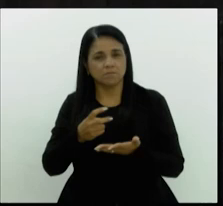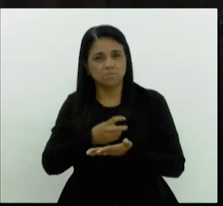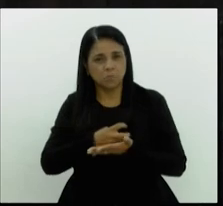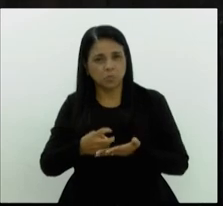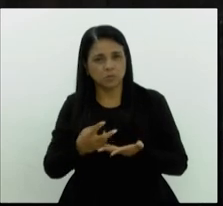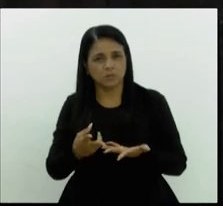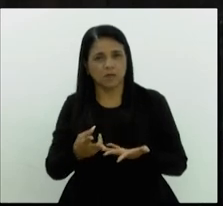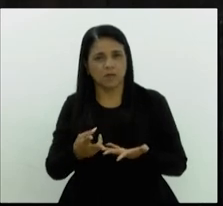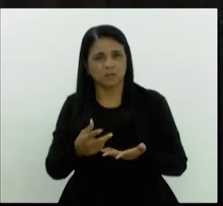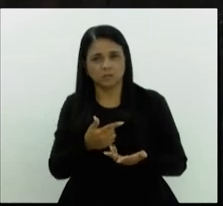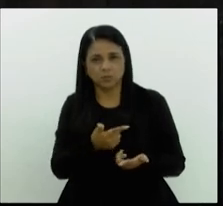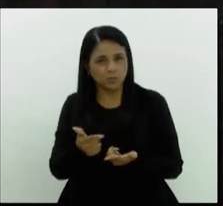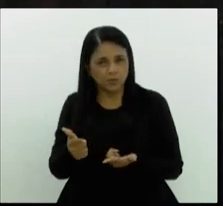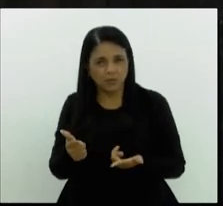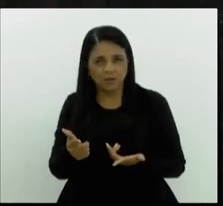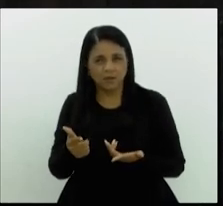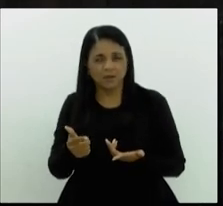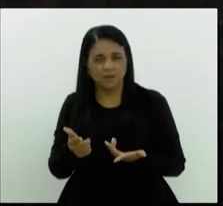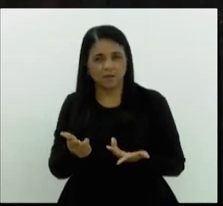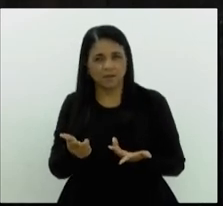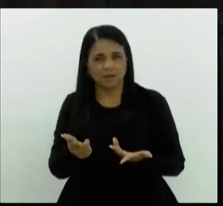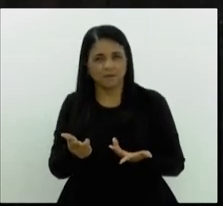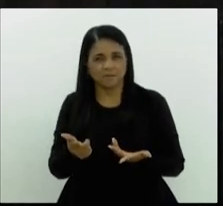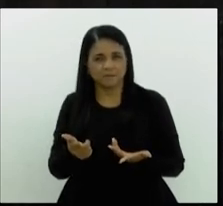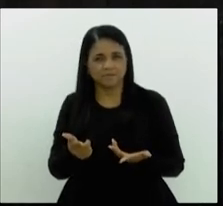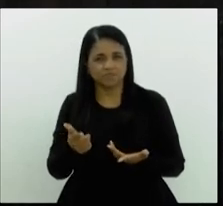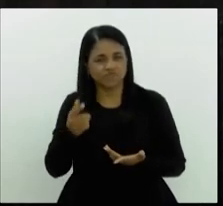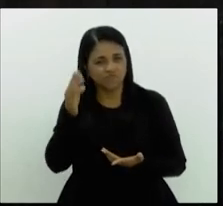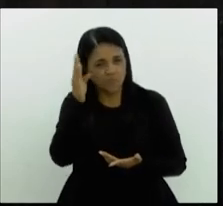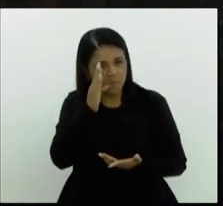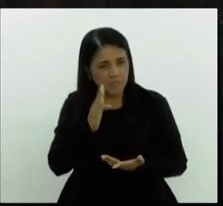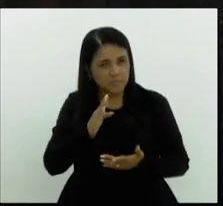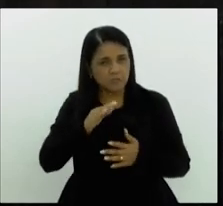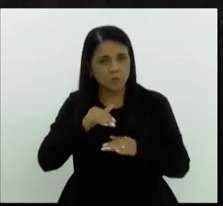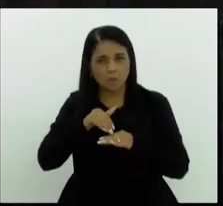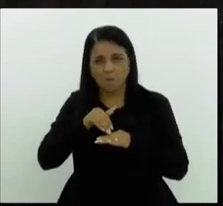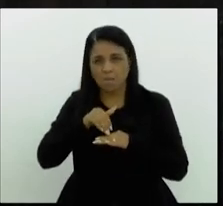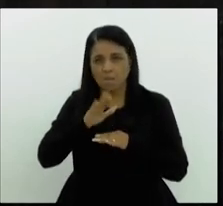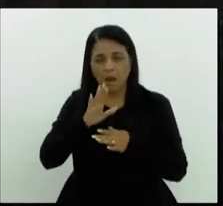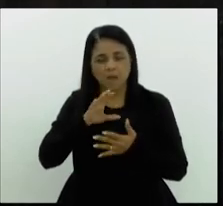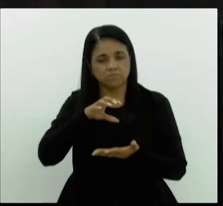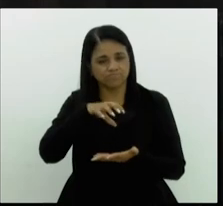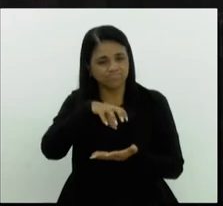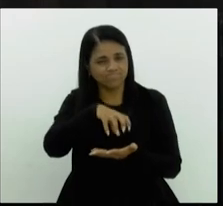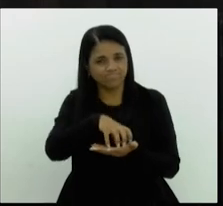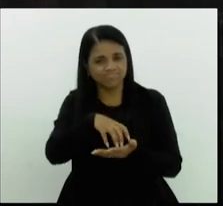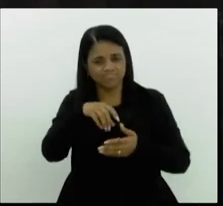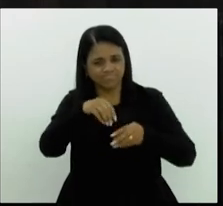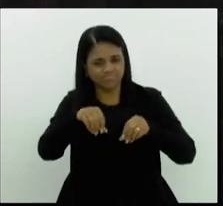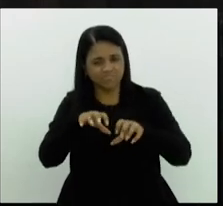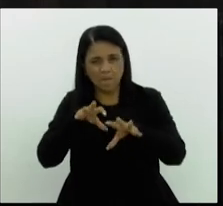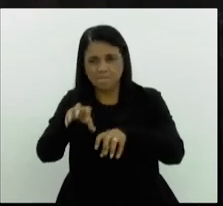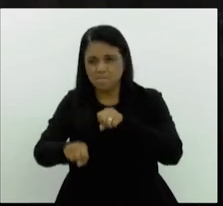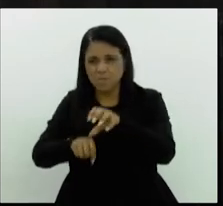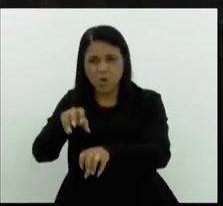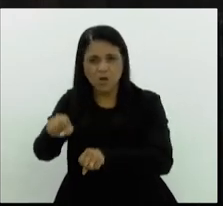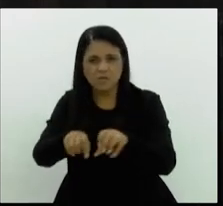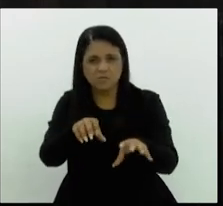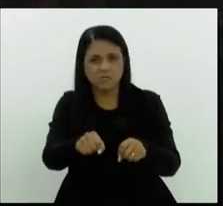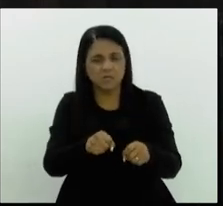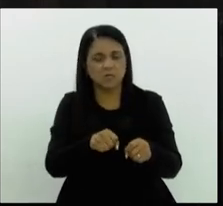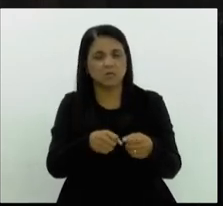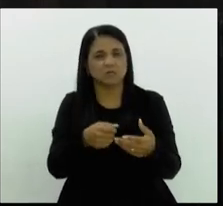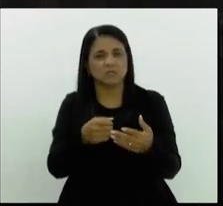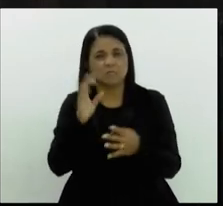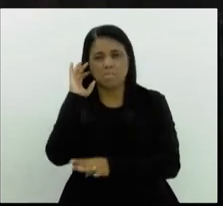sobre alto índice de concentração da terra, de exploração e destruição dos bens